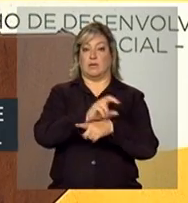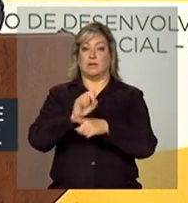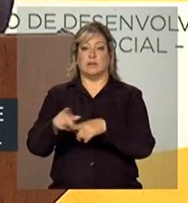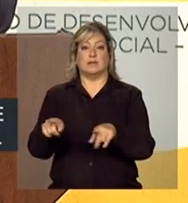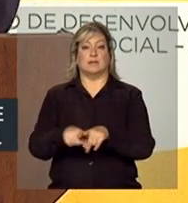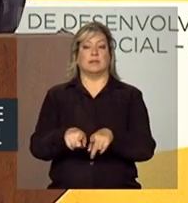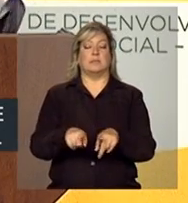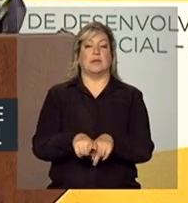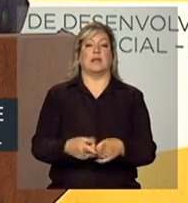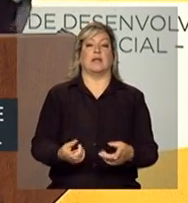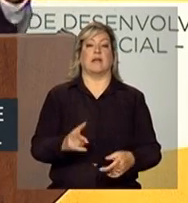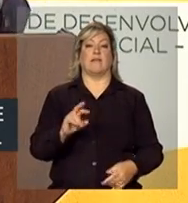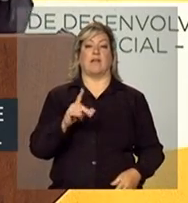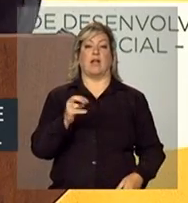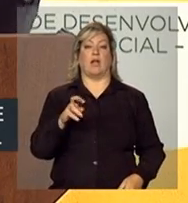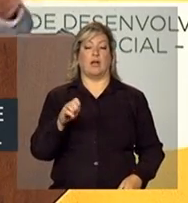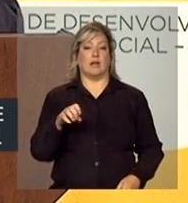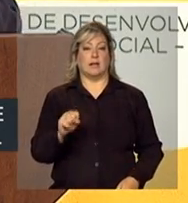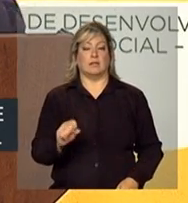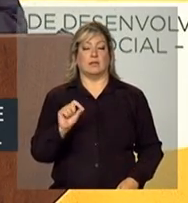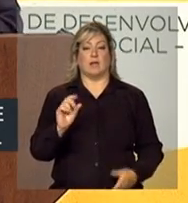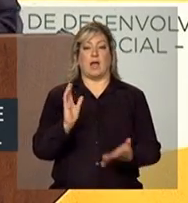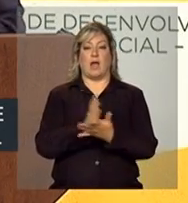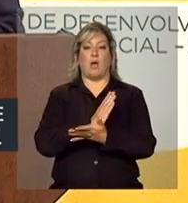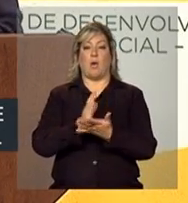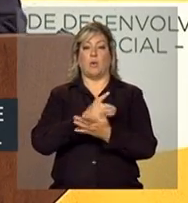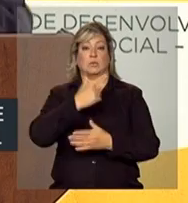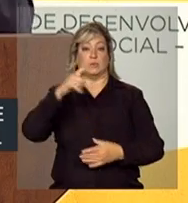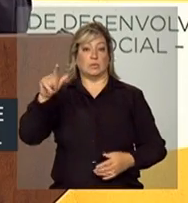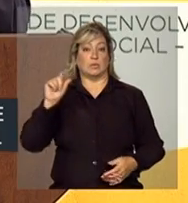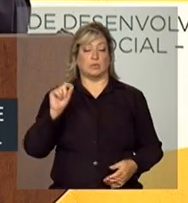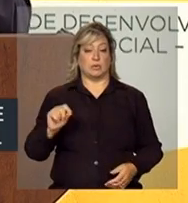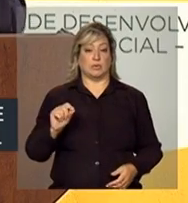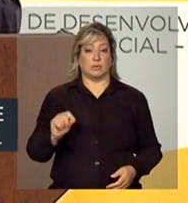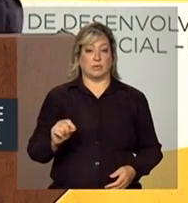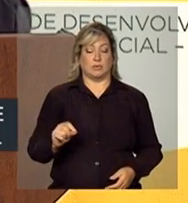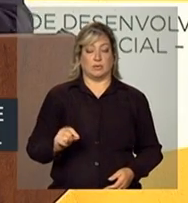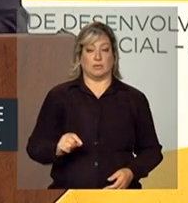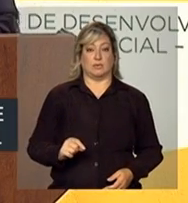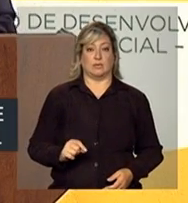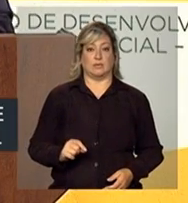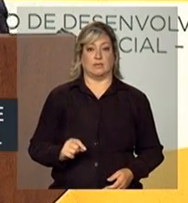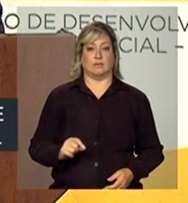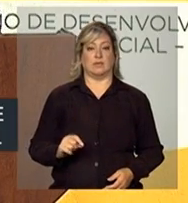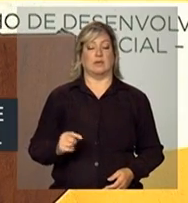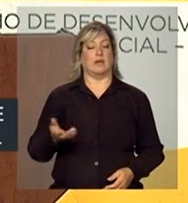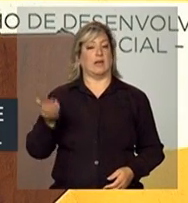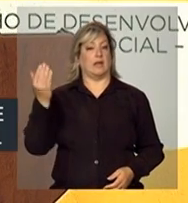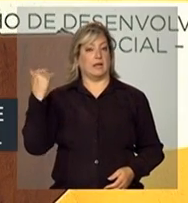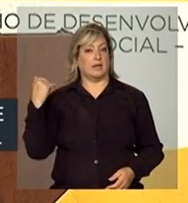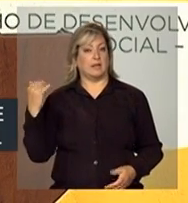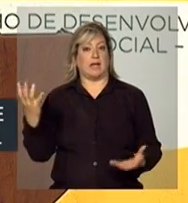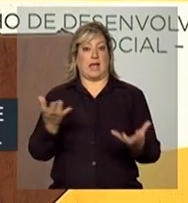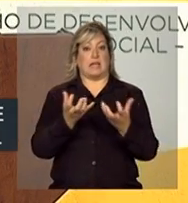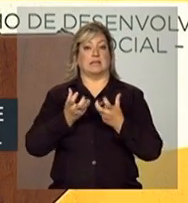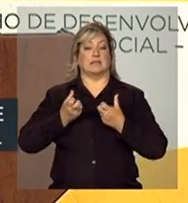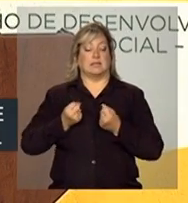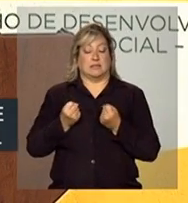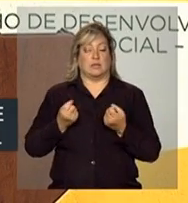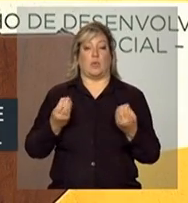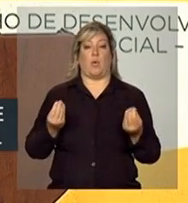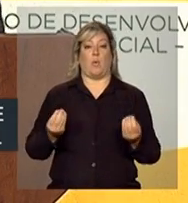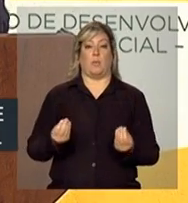consequentemente, valores que alguns outros que eram abraçados com muita convicção